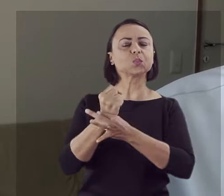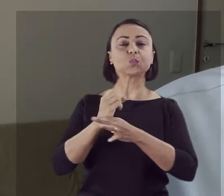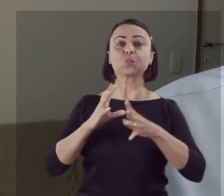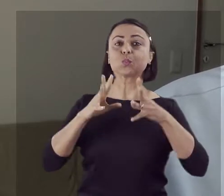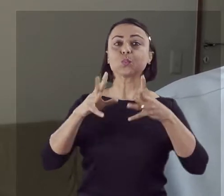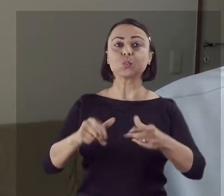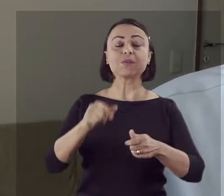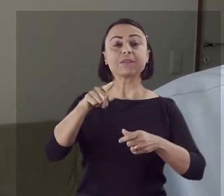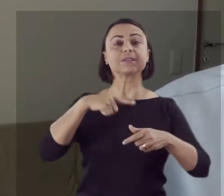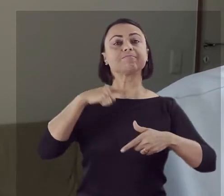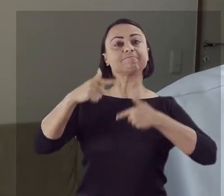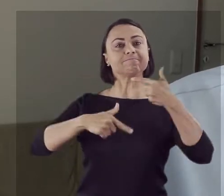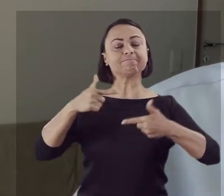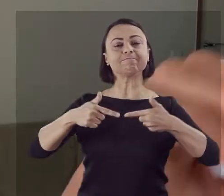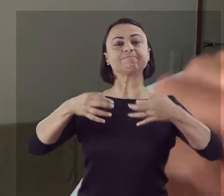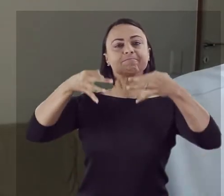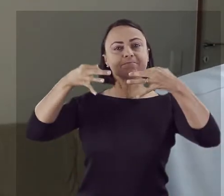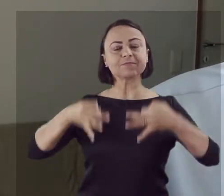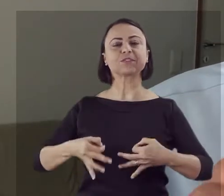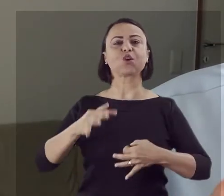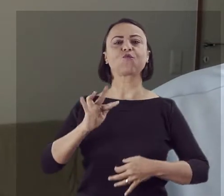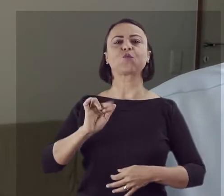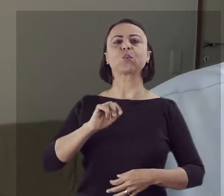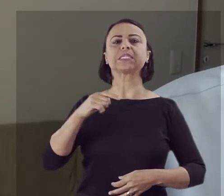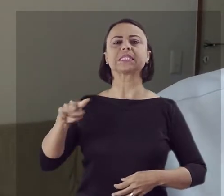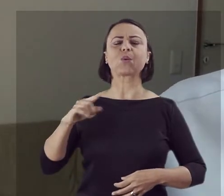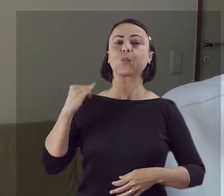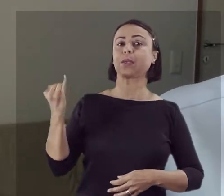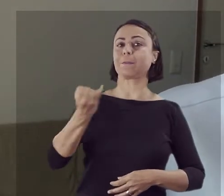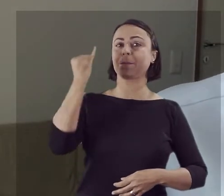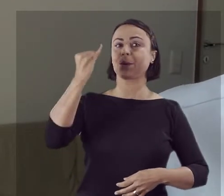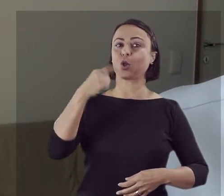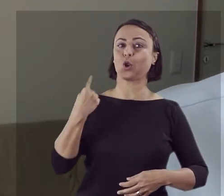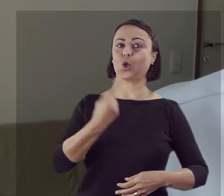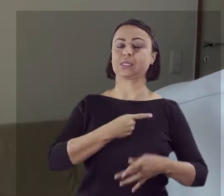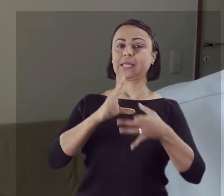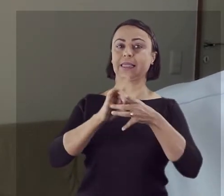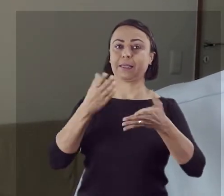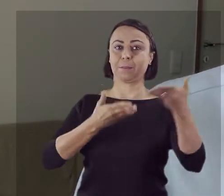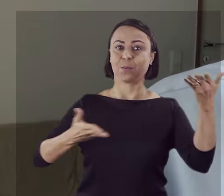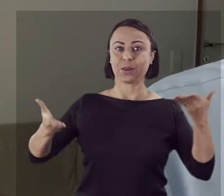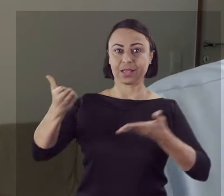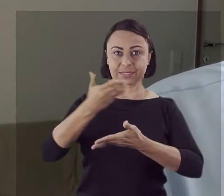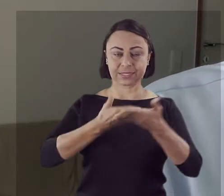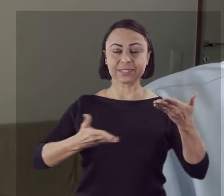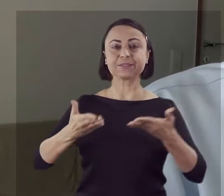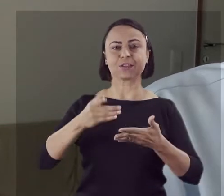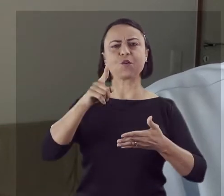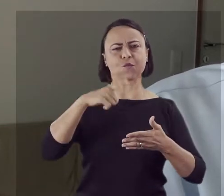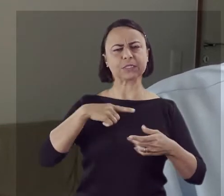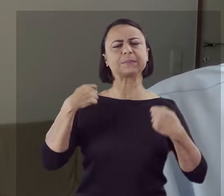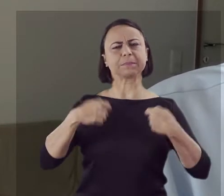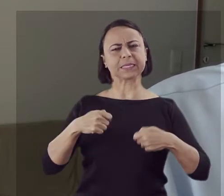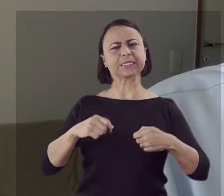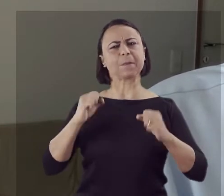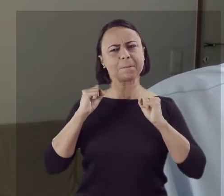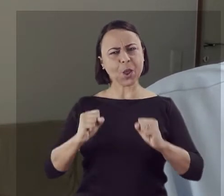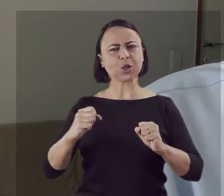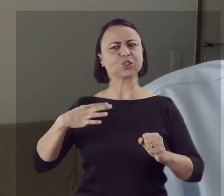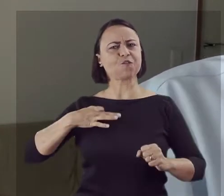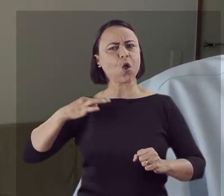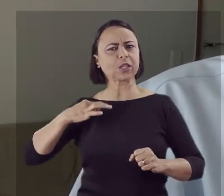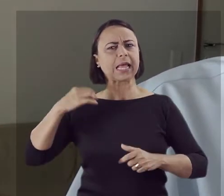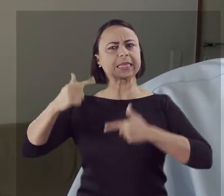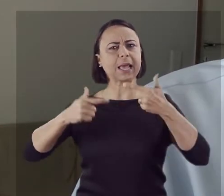que você exerça essa função importantíssima para a nossa democracia. Seja um mesário voluntário.